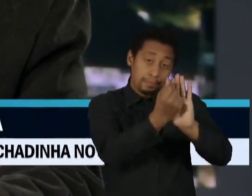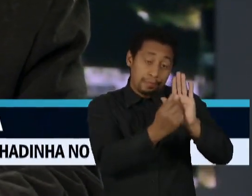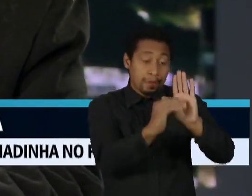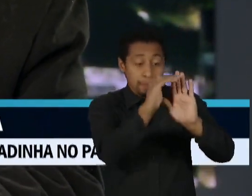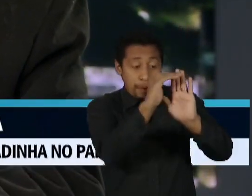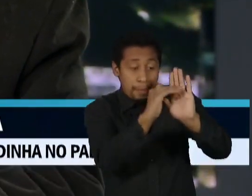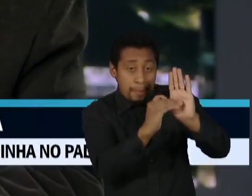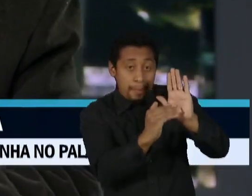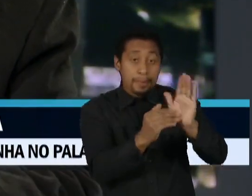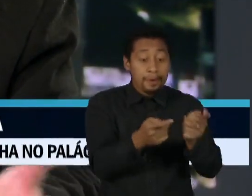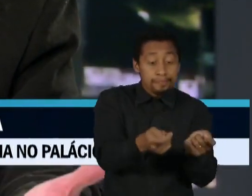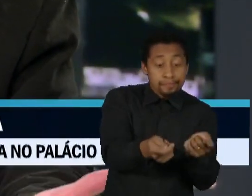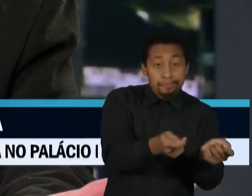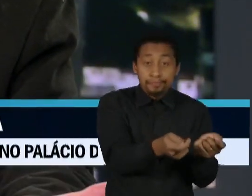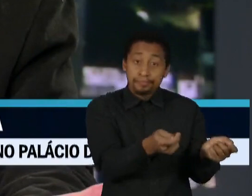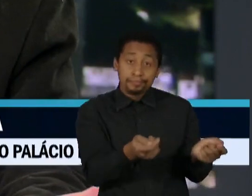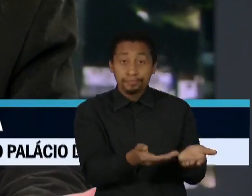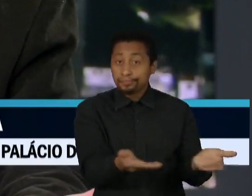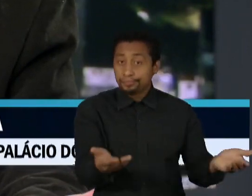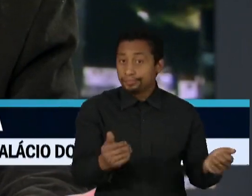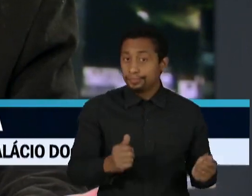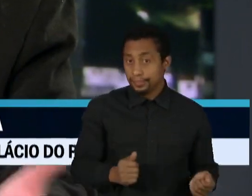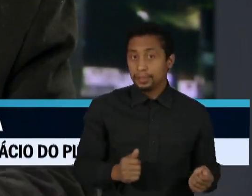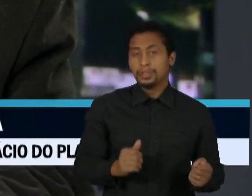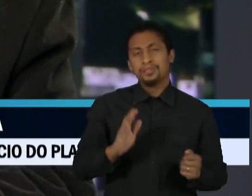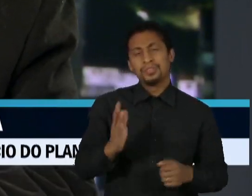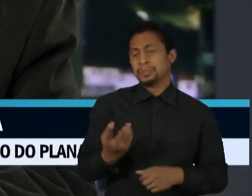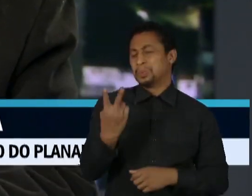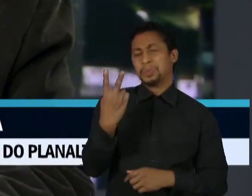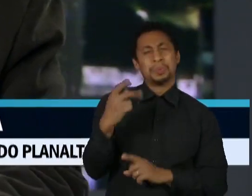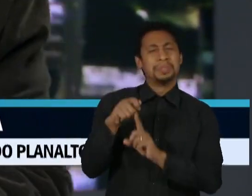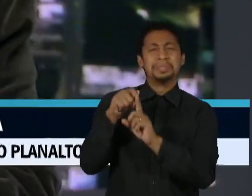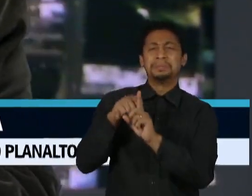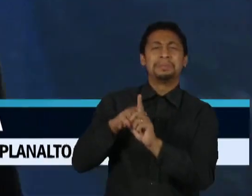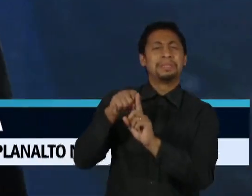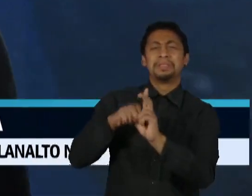e não conseguiram botar nada no lugar, porque já vai há alguns meses essa história, né? Sim.